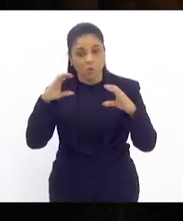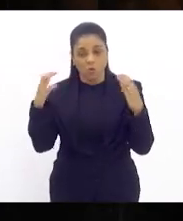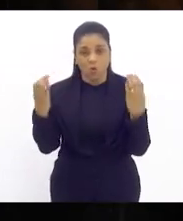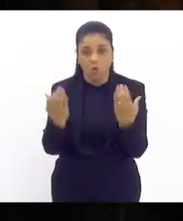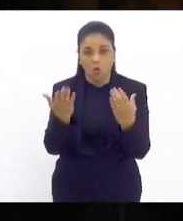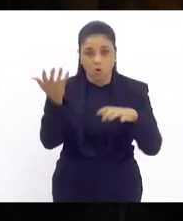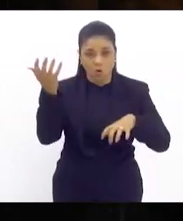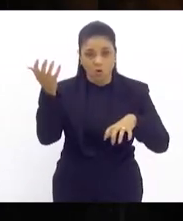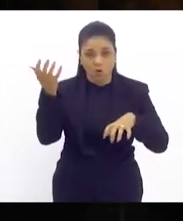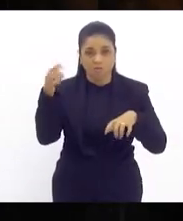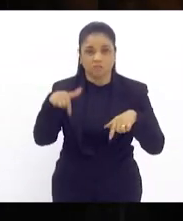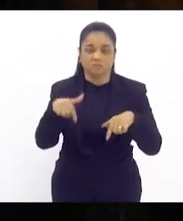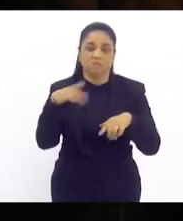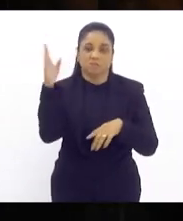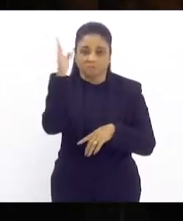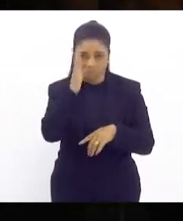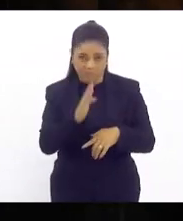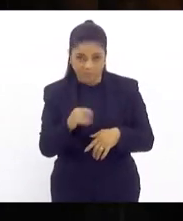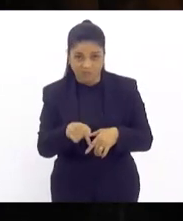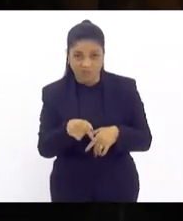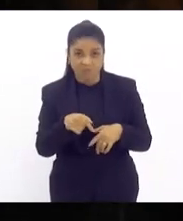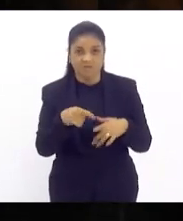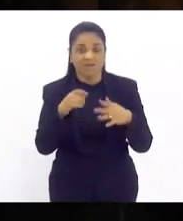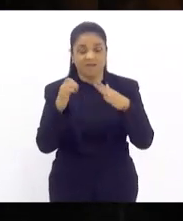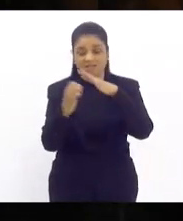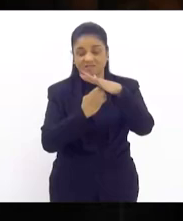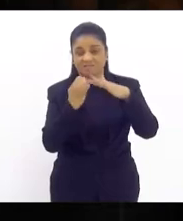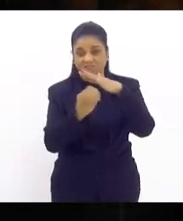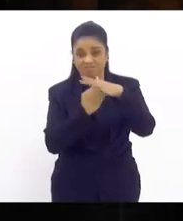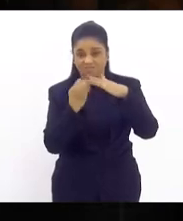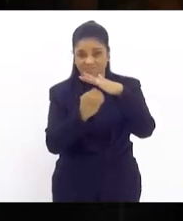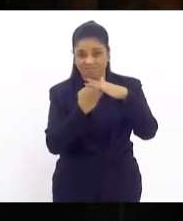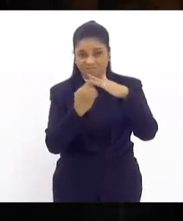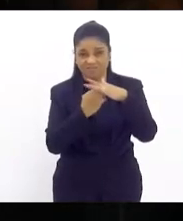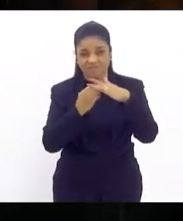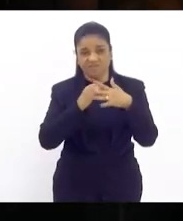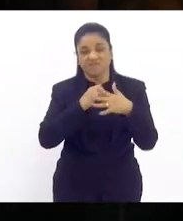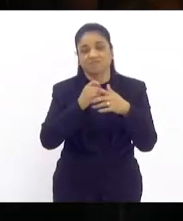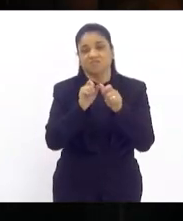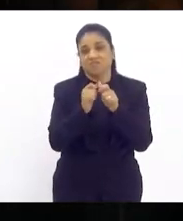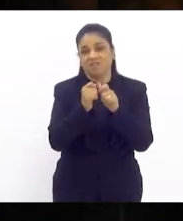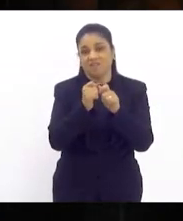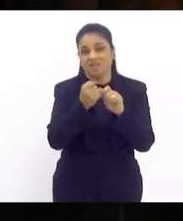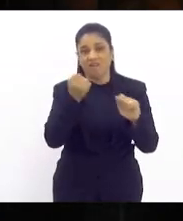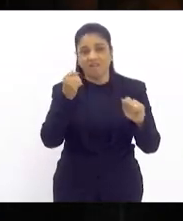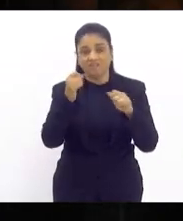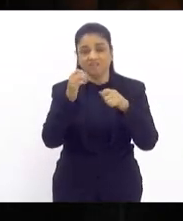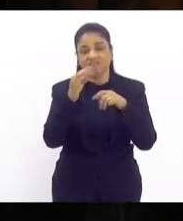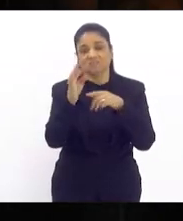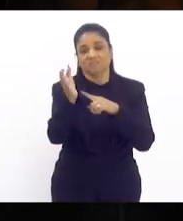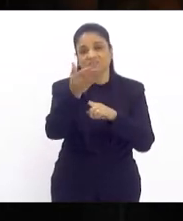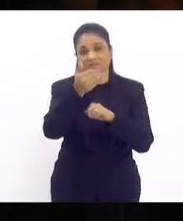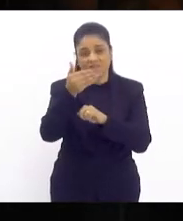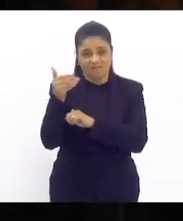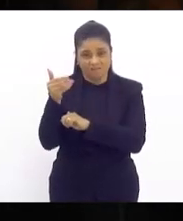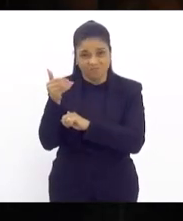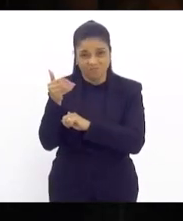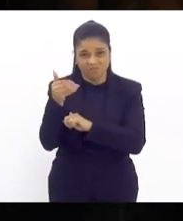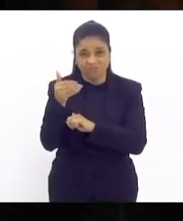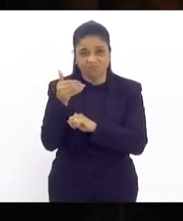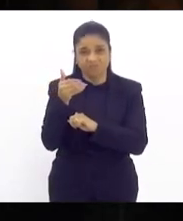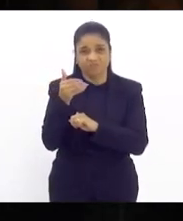empresas que não há empresas hoje essas big techs que são as grandes empresas de tecnologias elas não